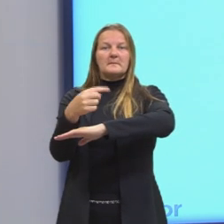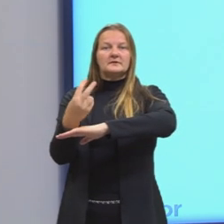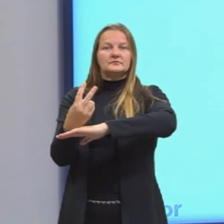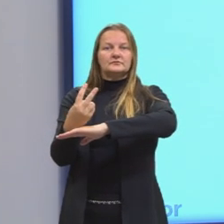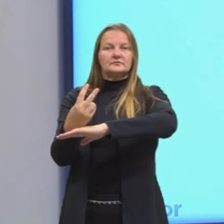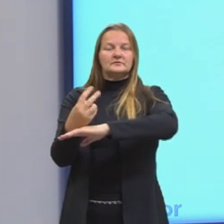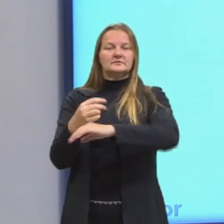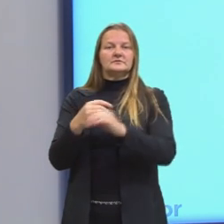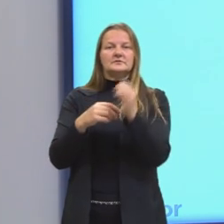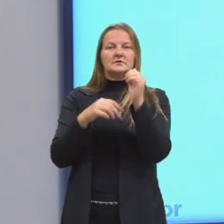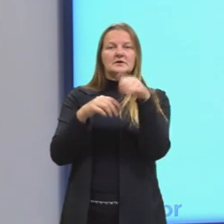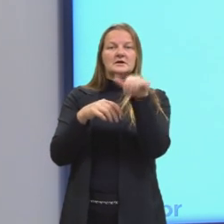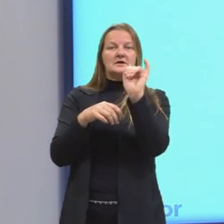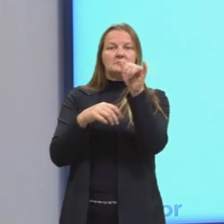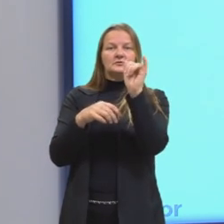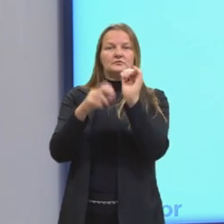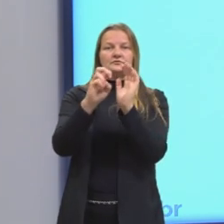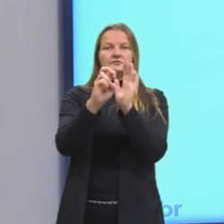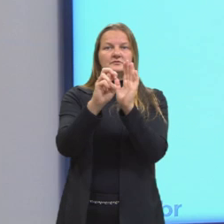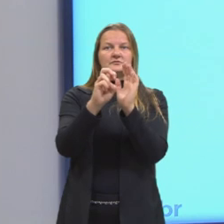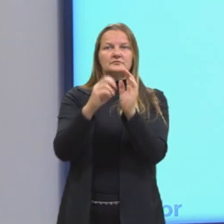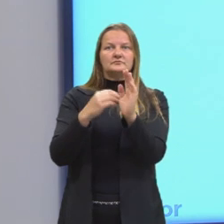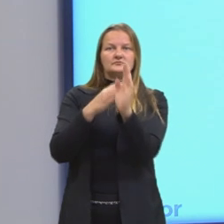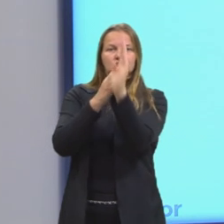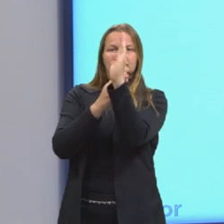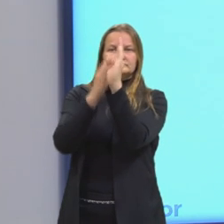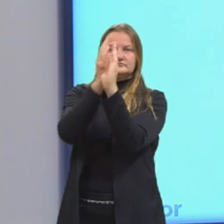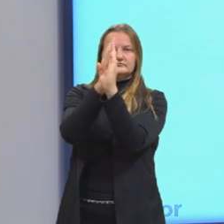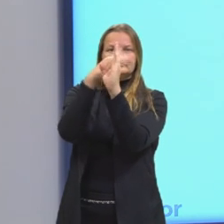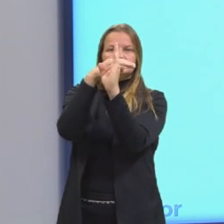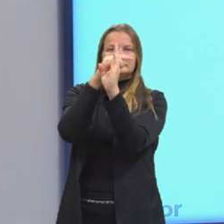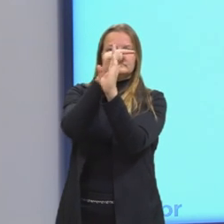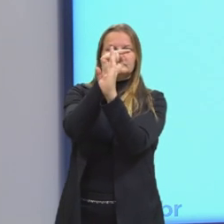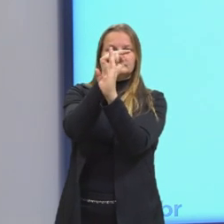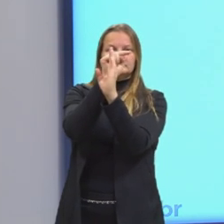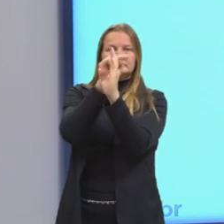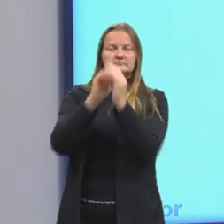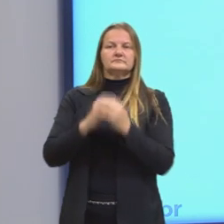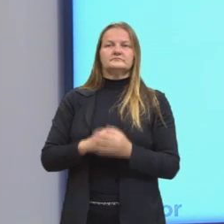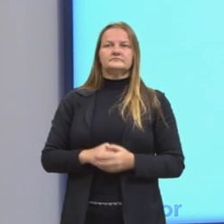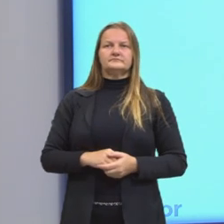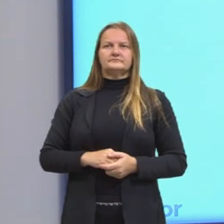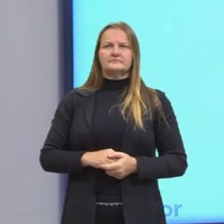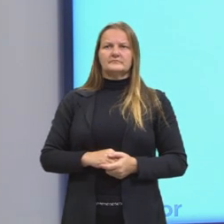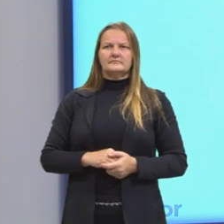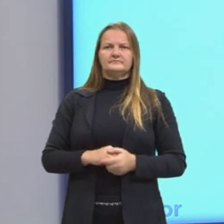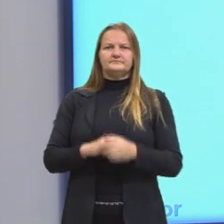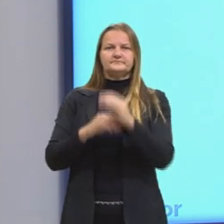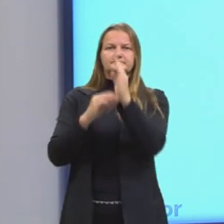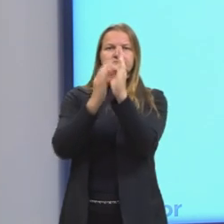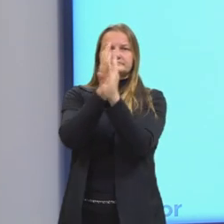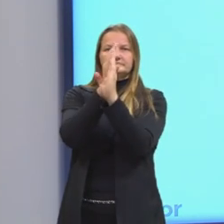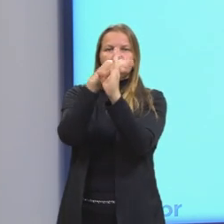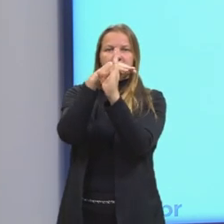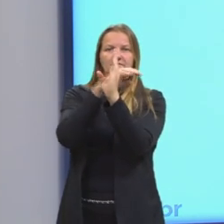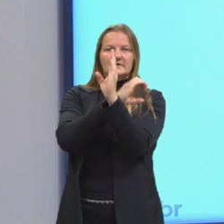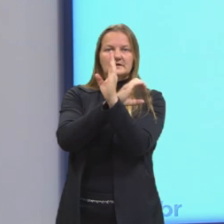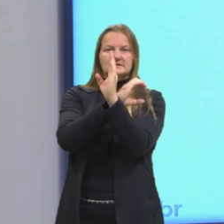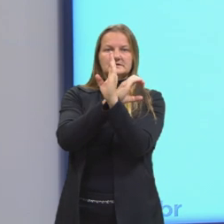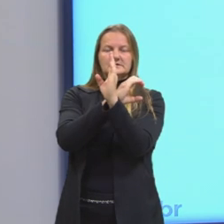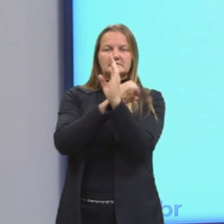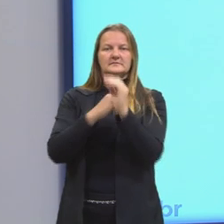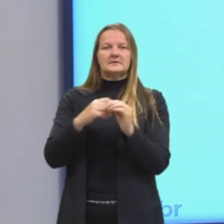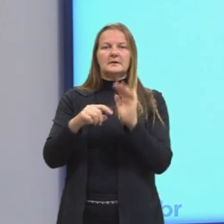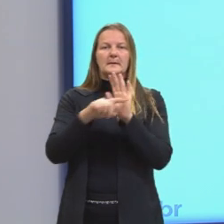5. Par ordenado B, menos 2 e 5. Ponto C, menos 3